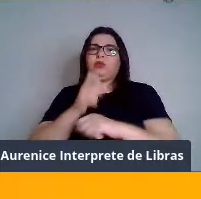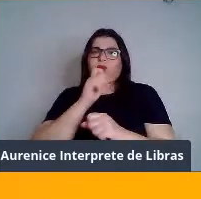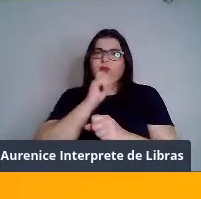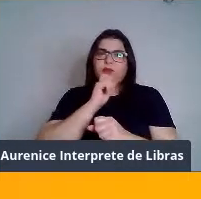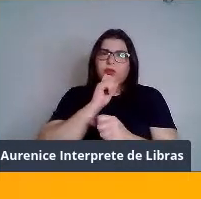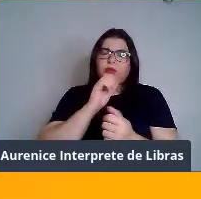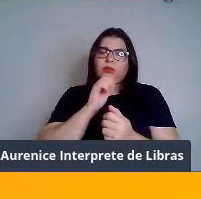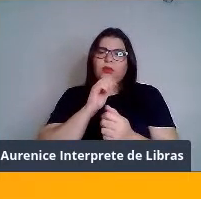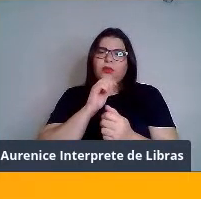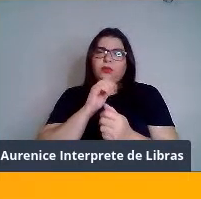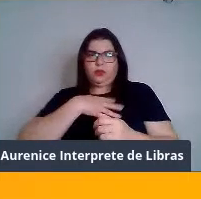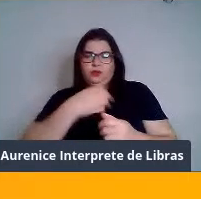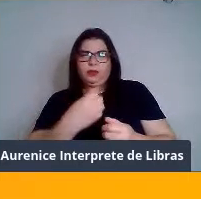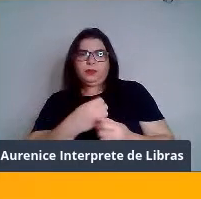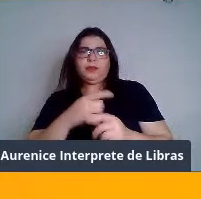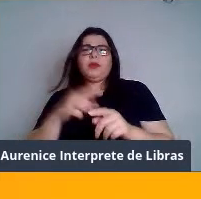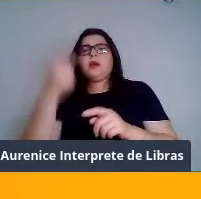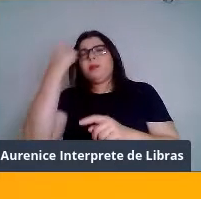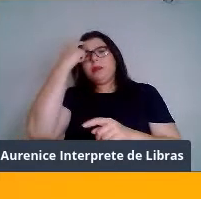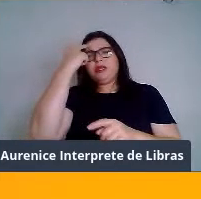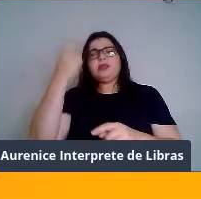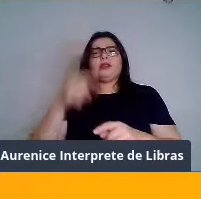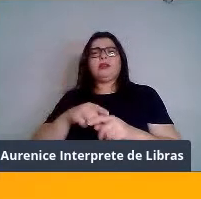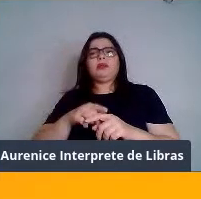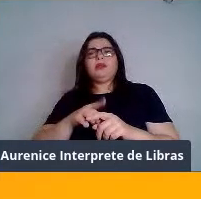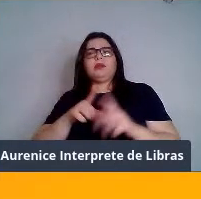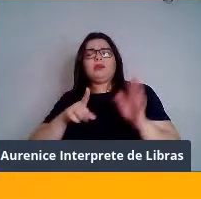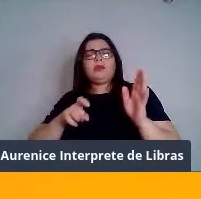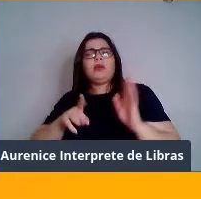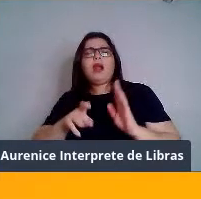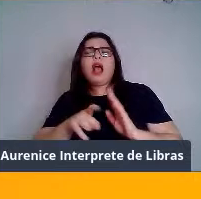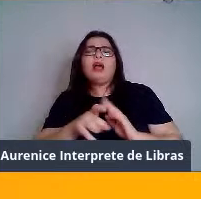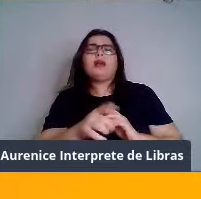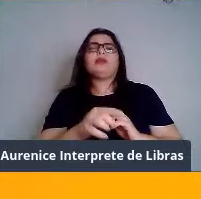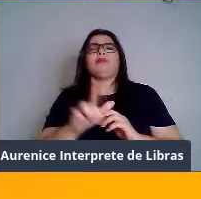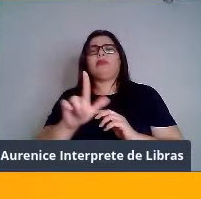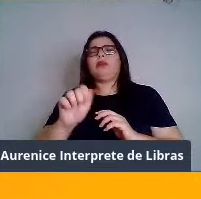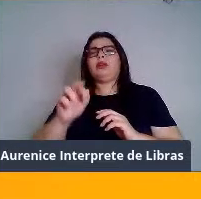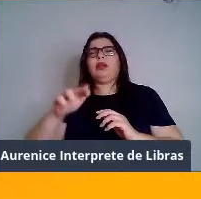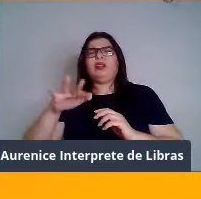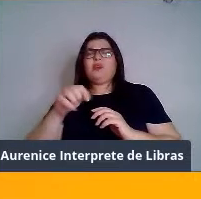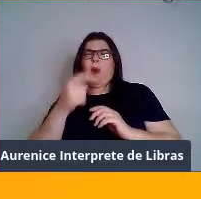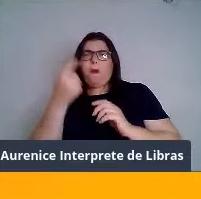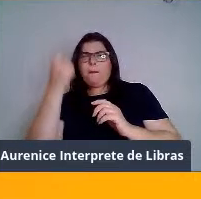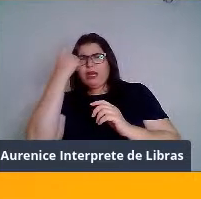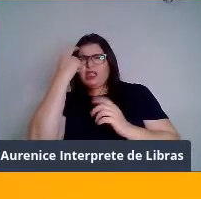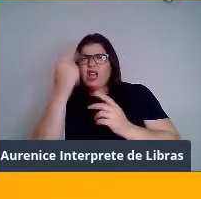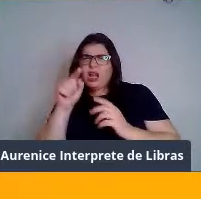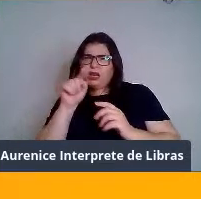Então, antes de mais nada, se eu falo lagarto, a maioria de vocês vai pensar nesses bichos, né?